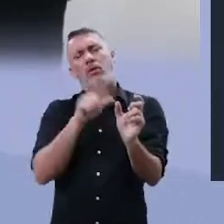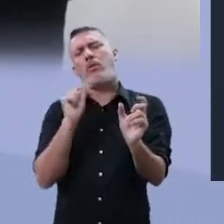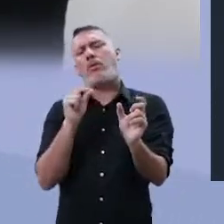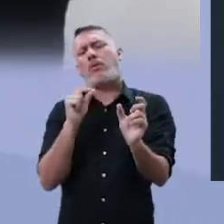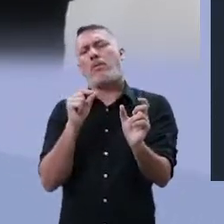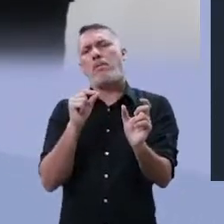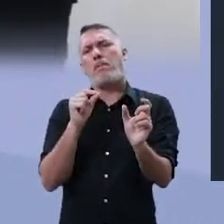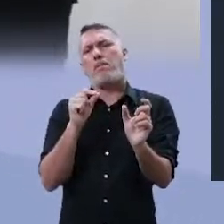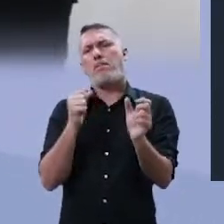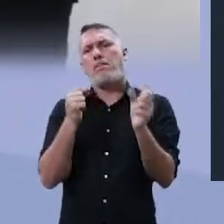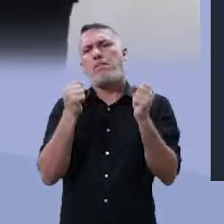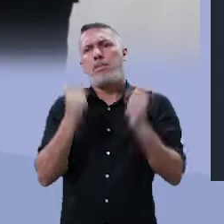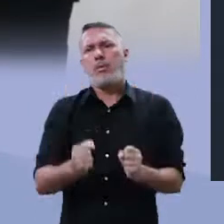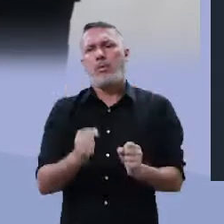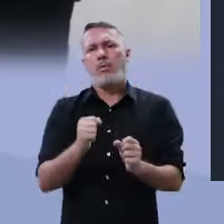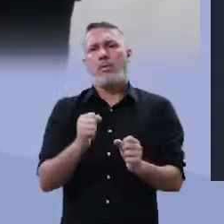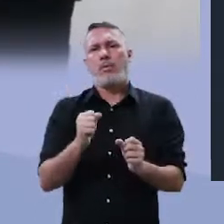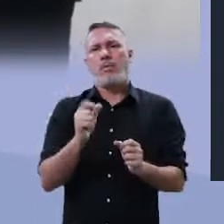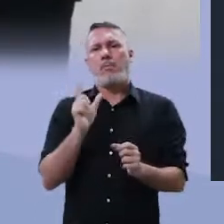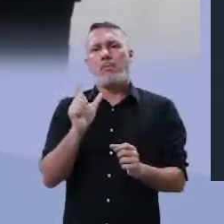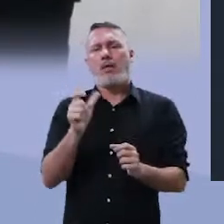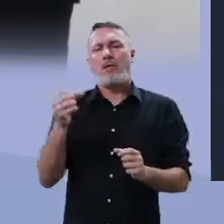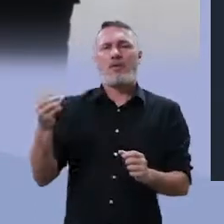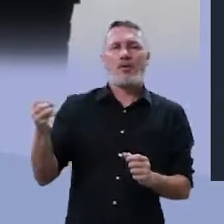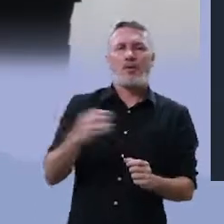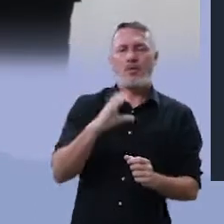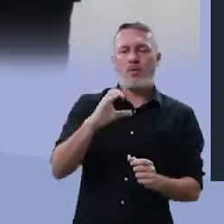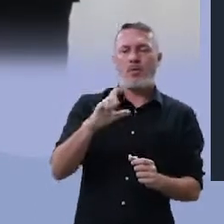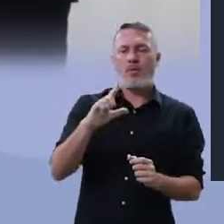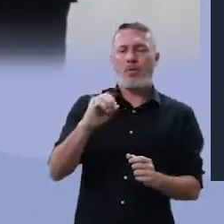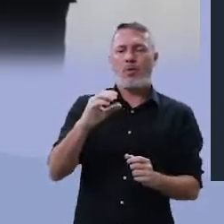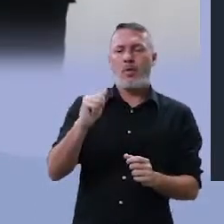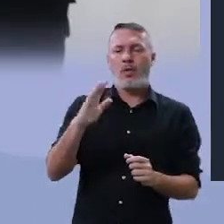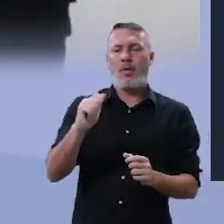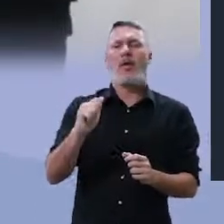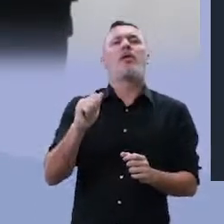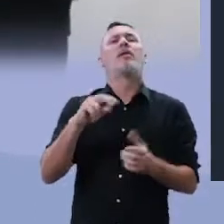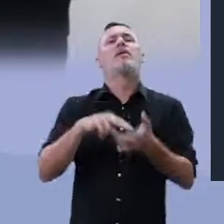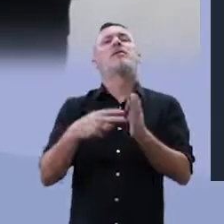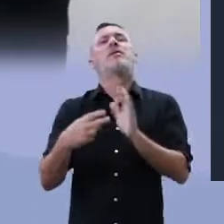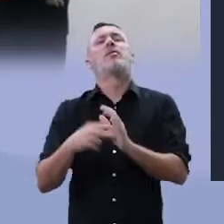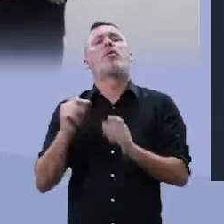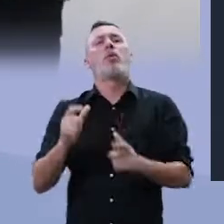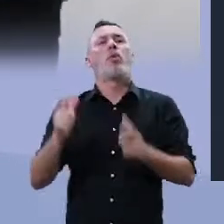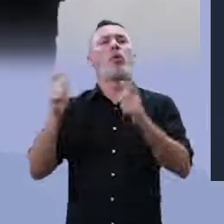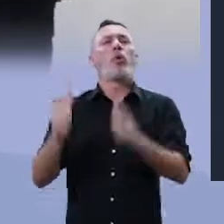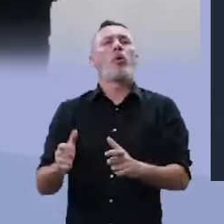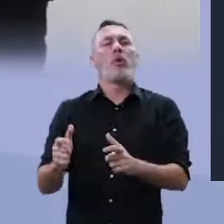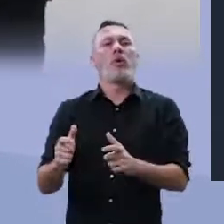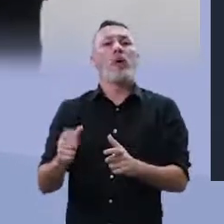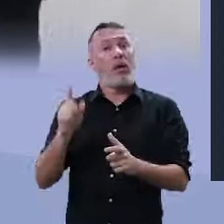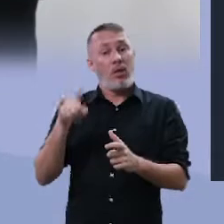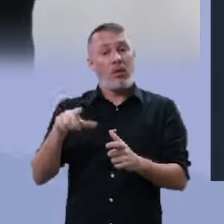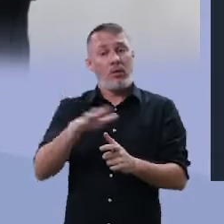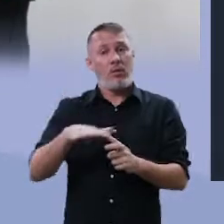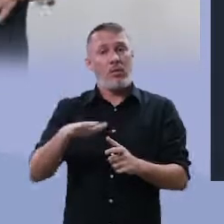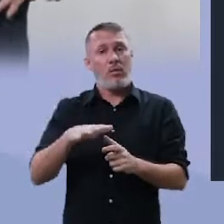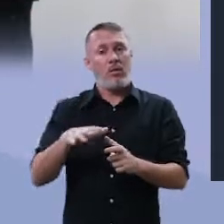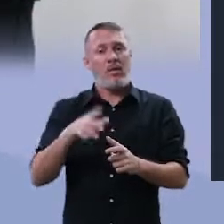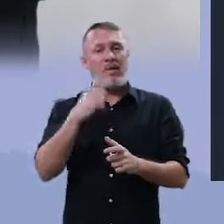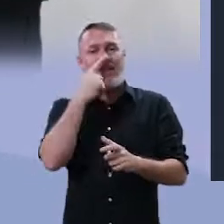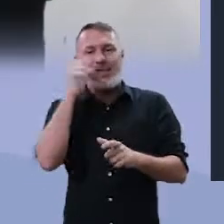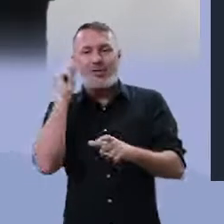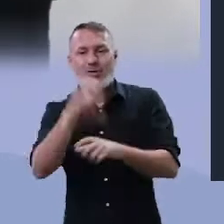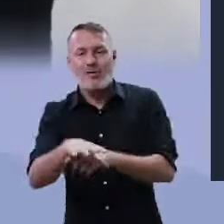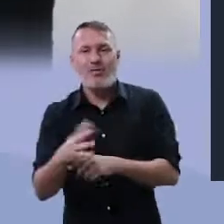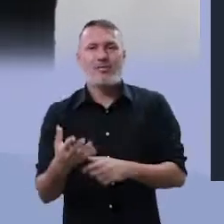valor da palavra cloaca. Cloaca significa local para saída de lixo.